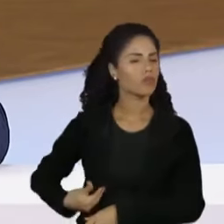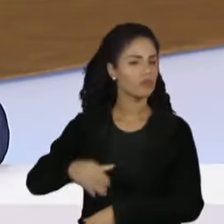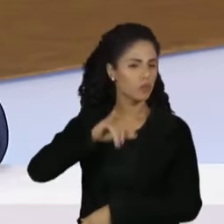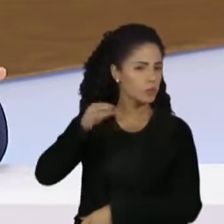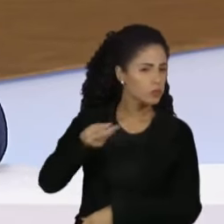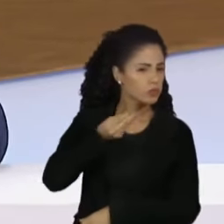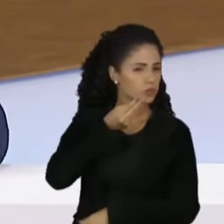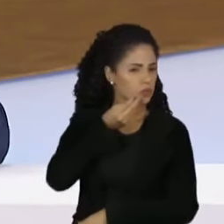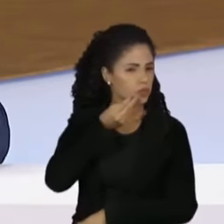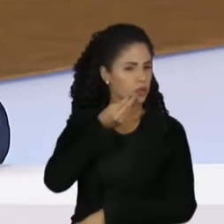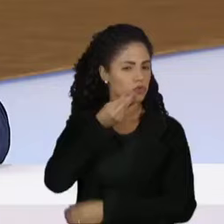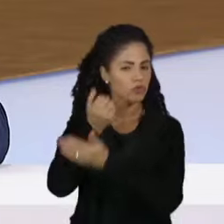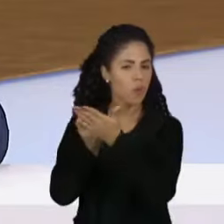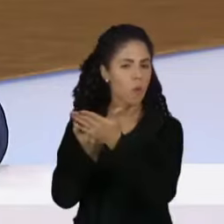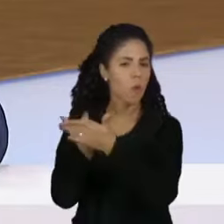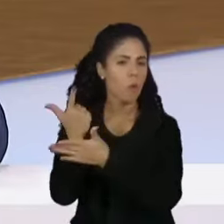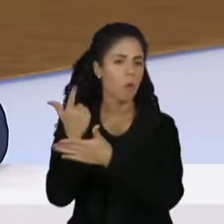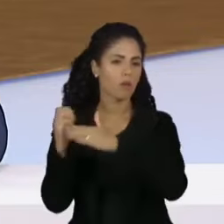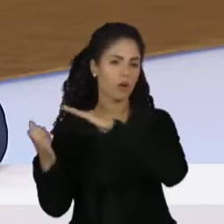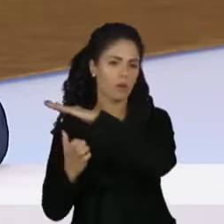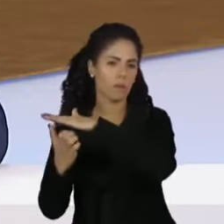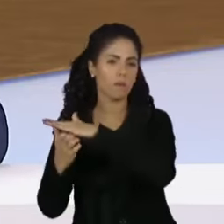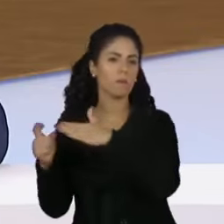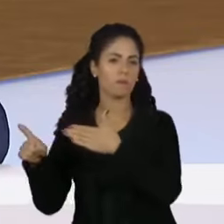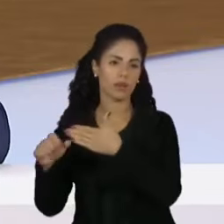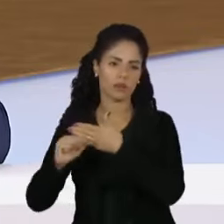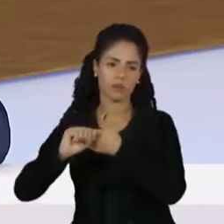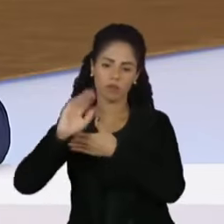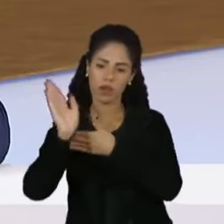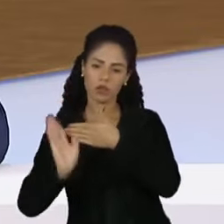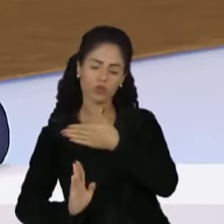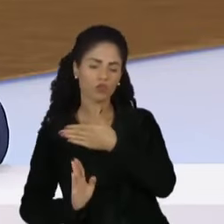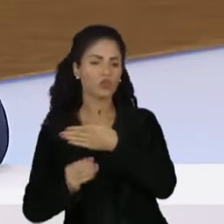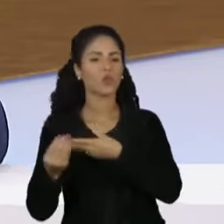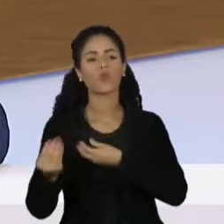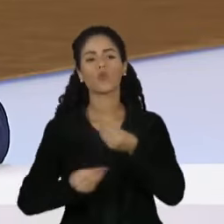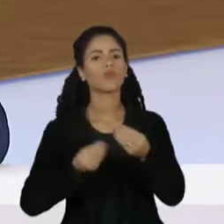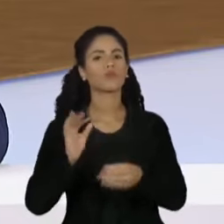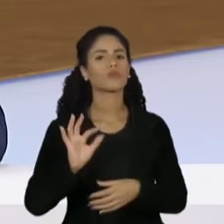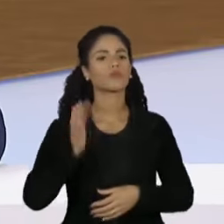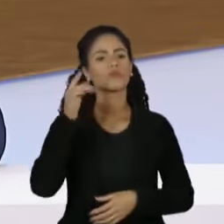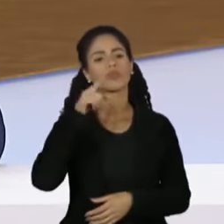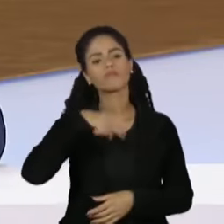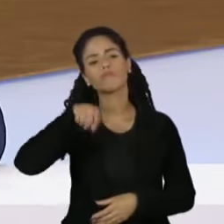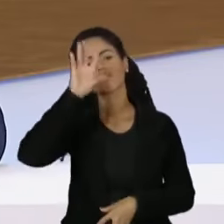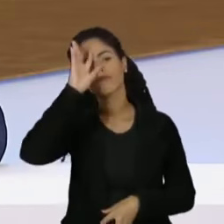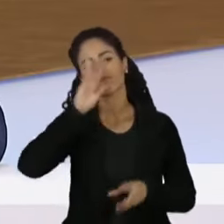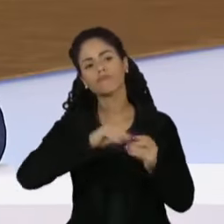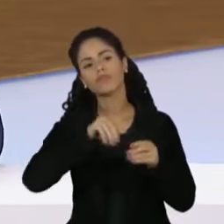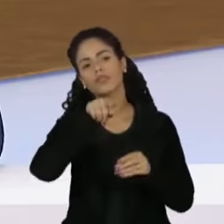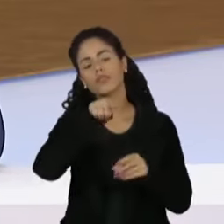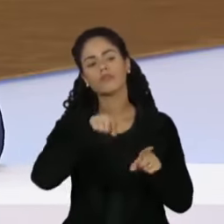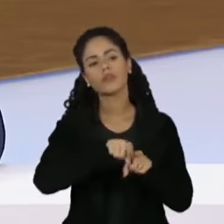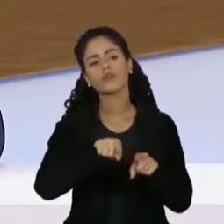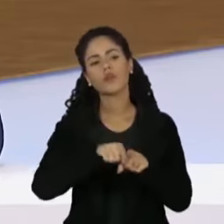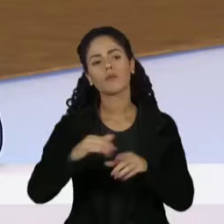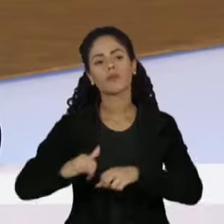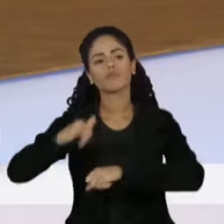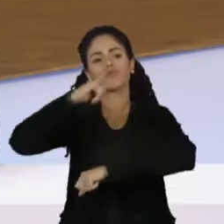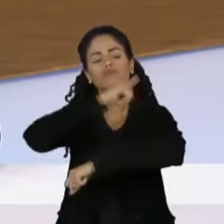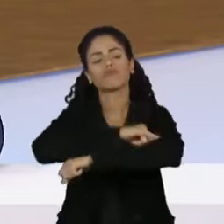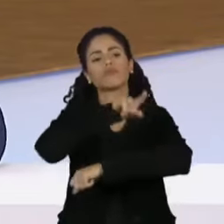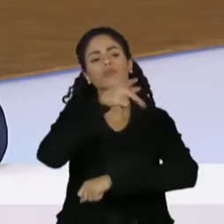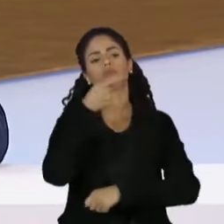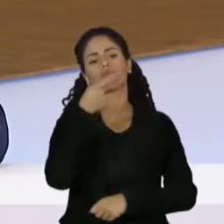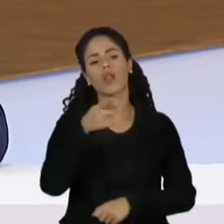aquisição da Gol pela Azul e como é que o senhor entende essa questão da concentração de mercado como o senhor mesmo